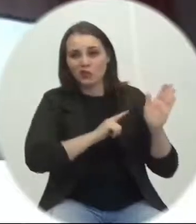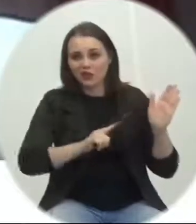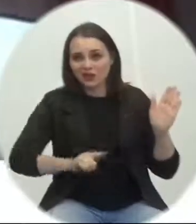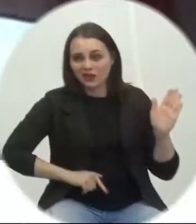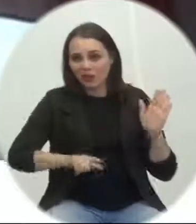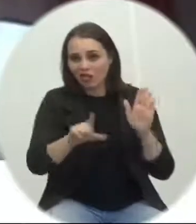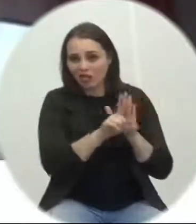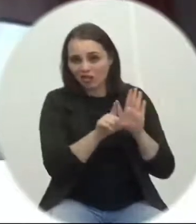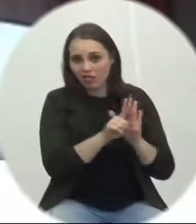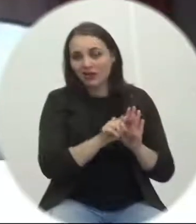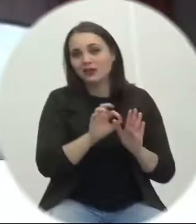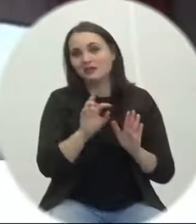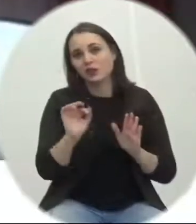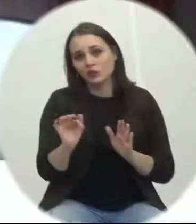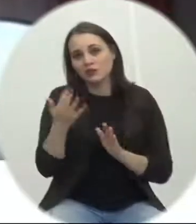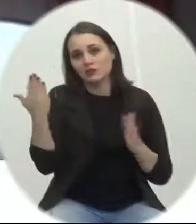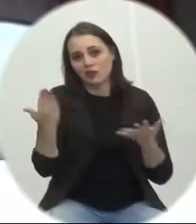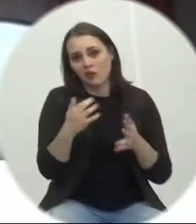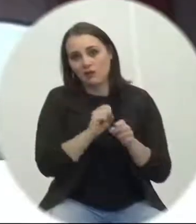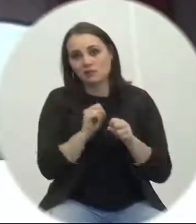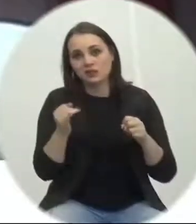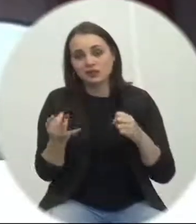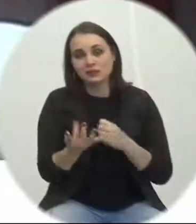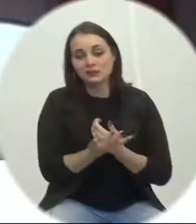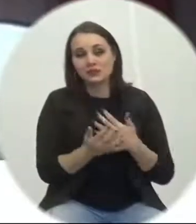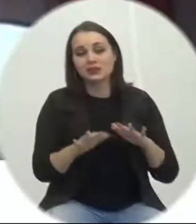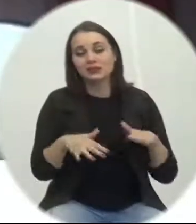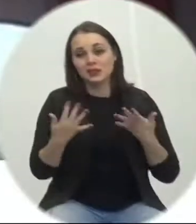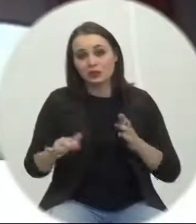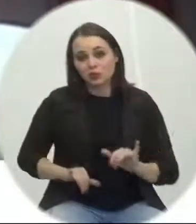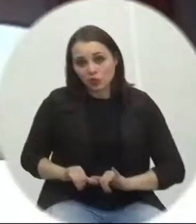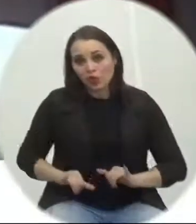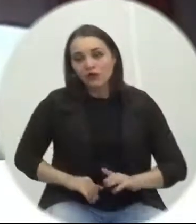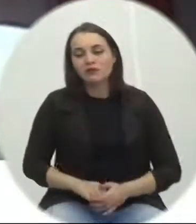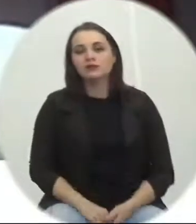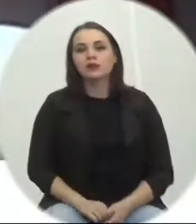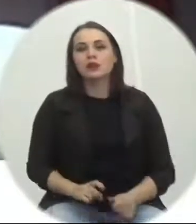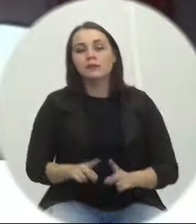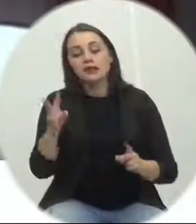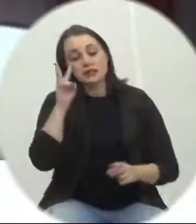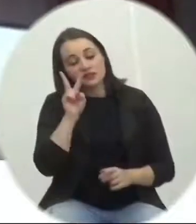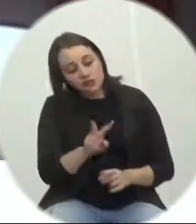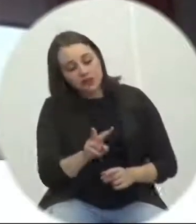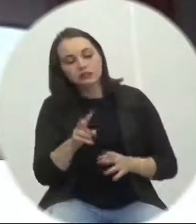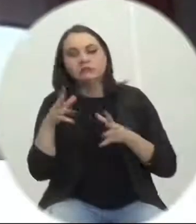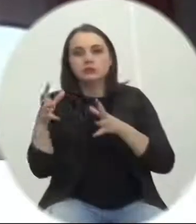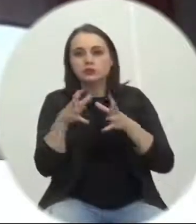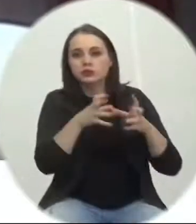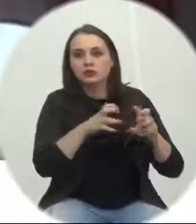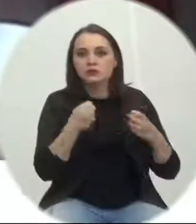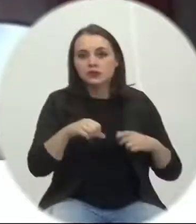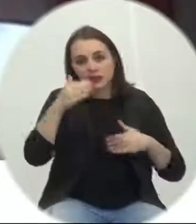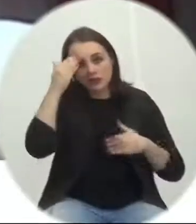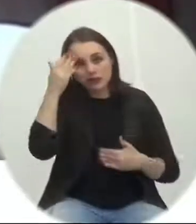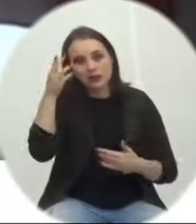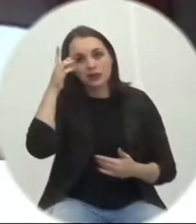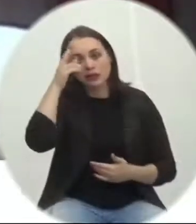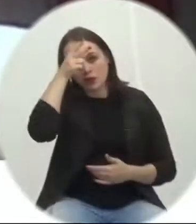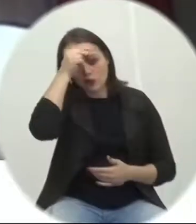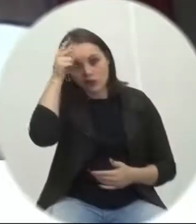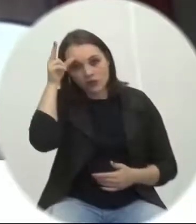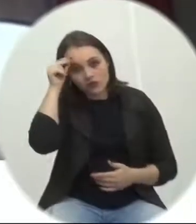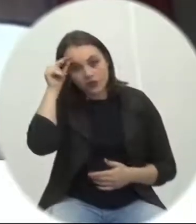decorrer essa pandemia. Mas, acompanhando aí, temos que agradecer o prefeito que as pessoas